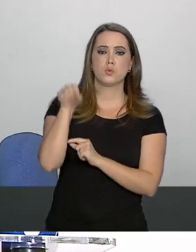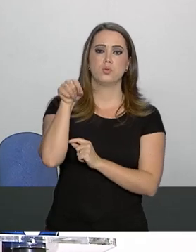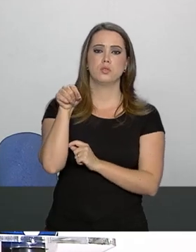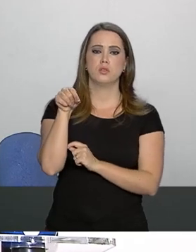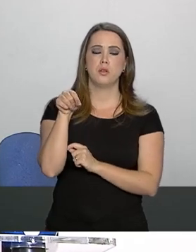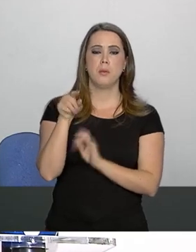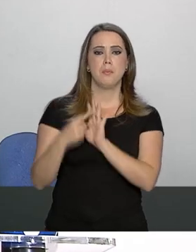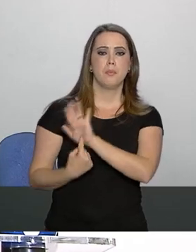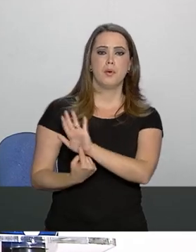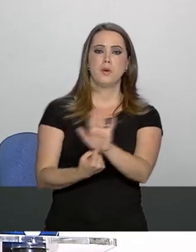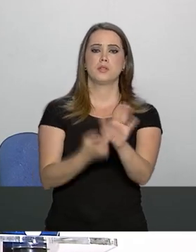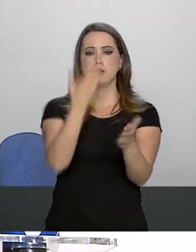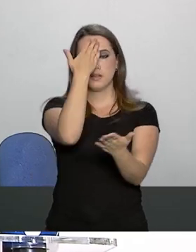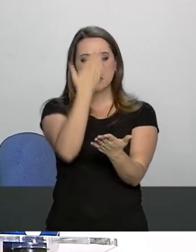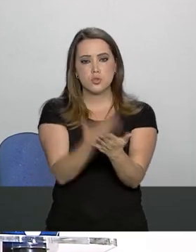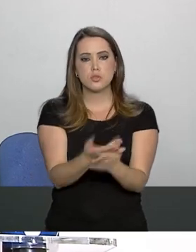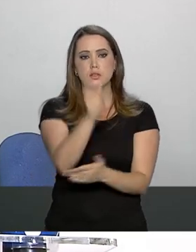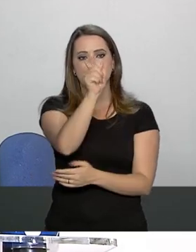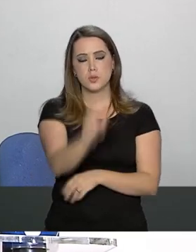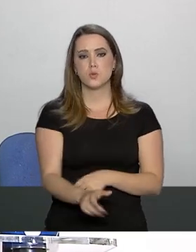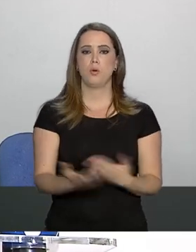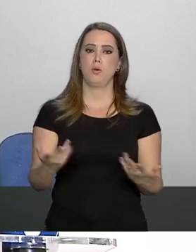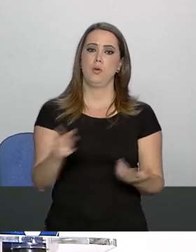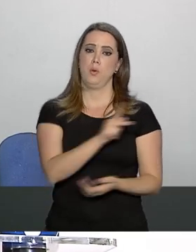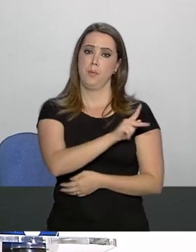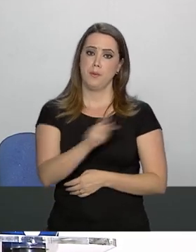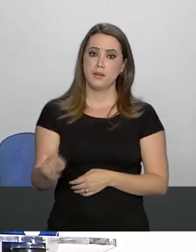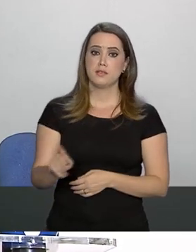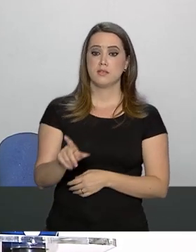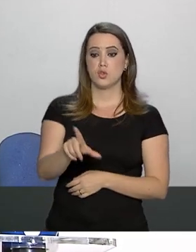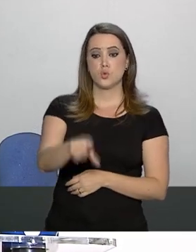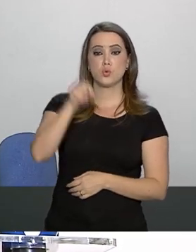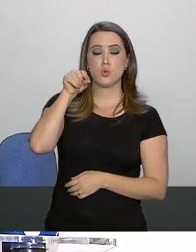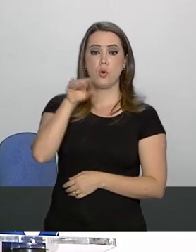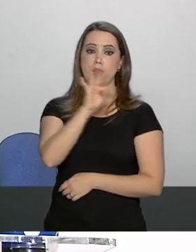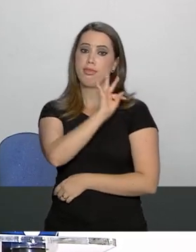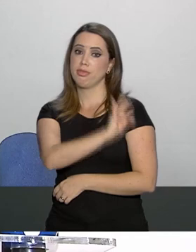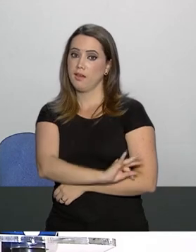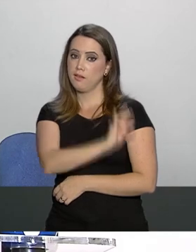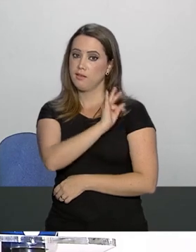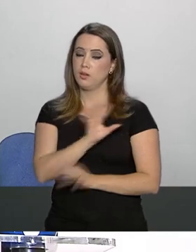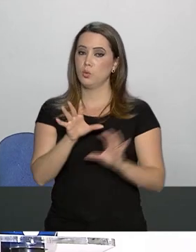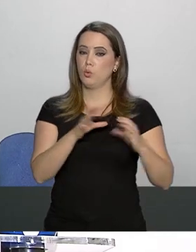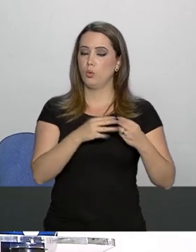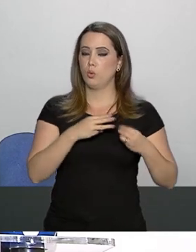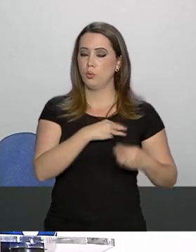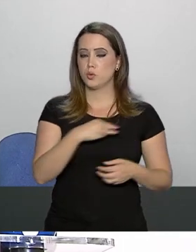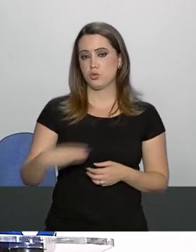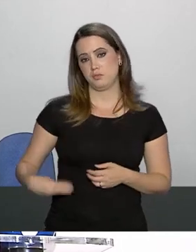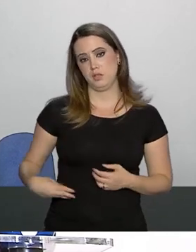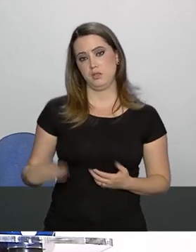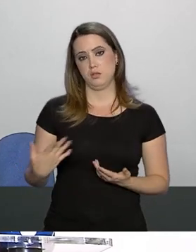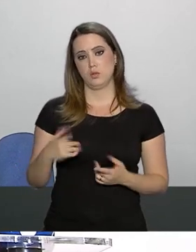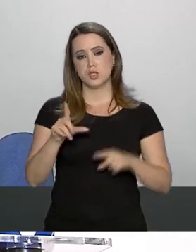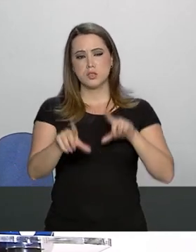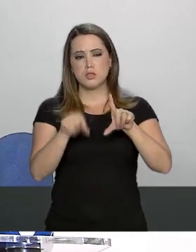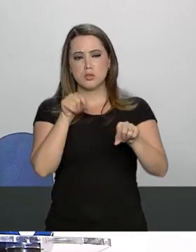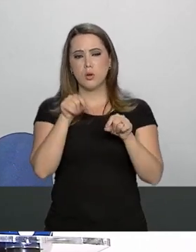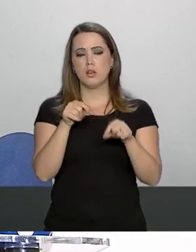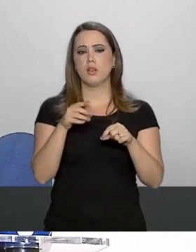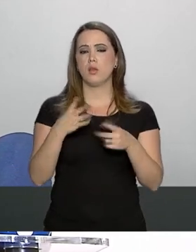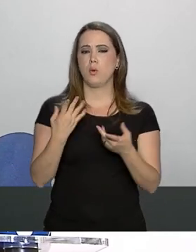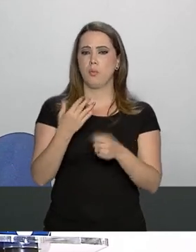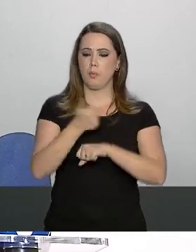indique a confiança o presidente fez uma escolha técnica dos seus ministros se pautou por essa